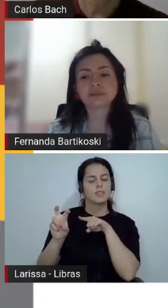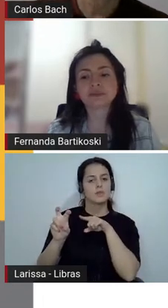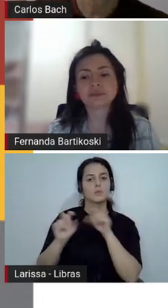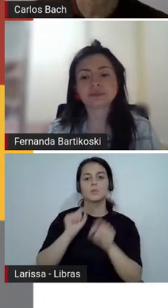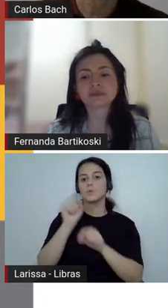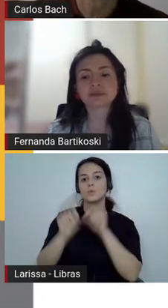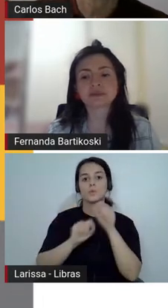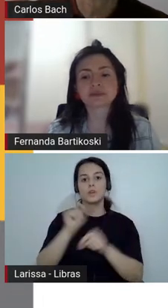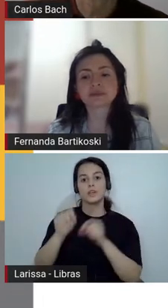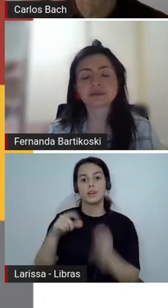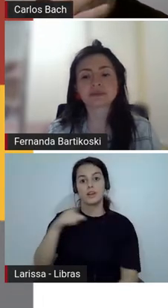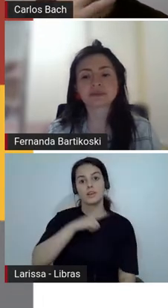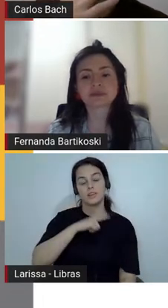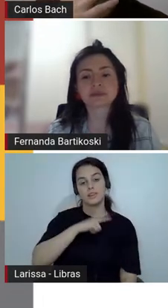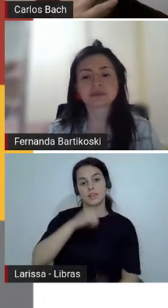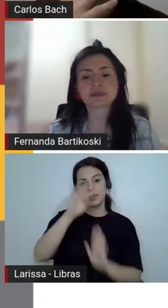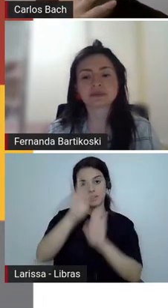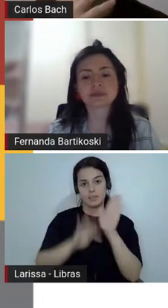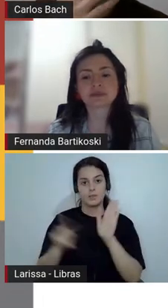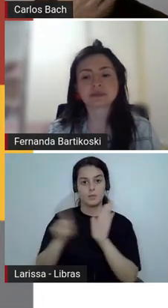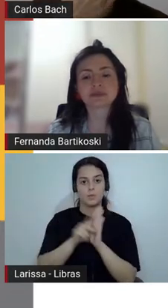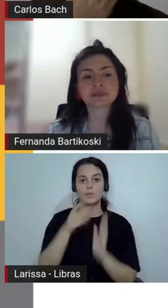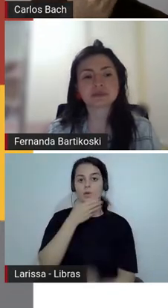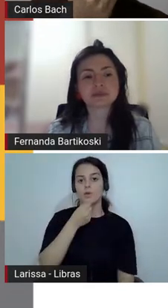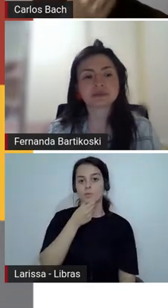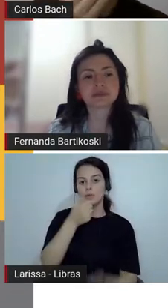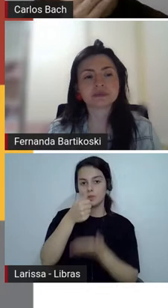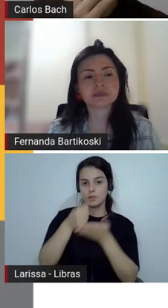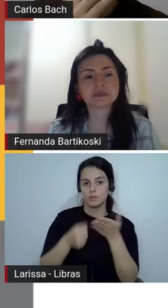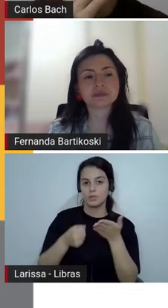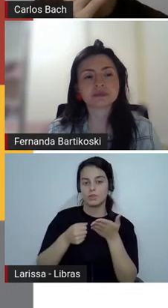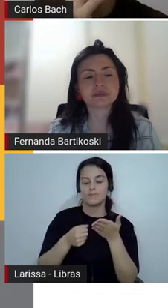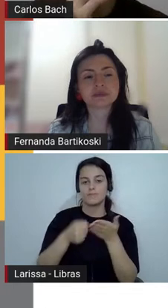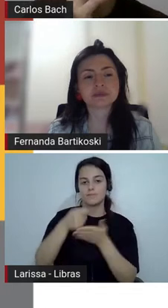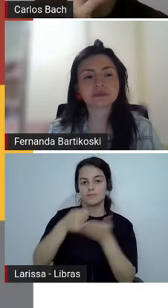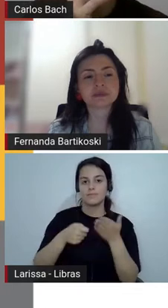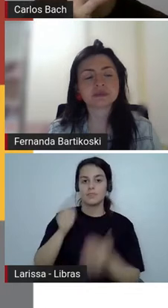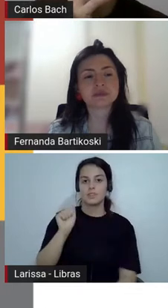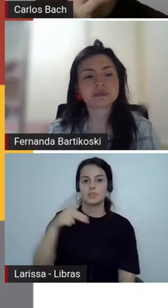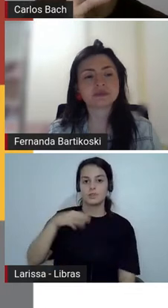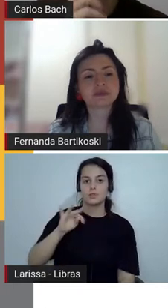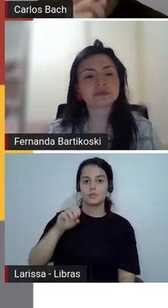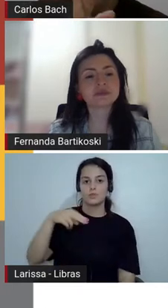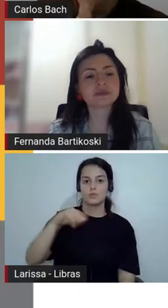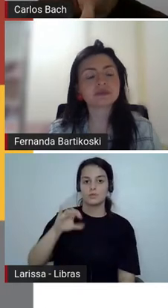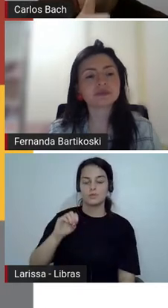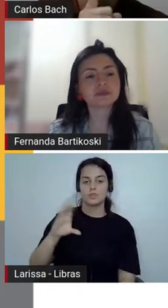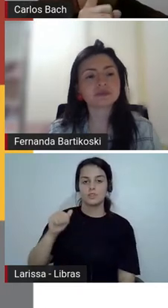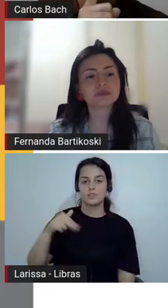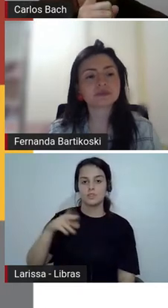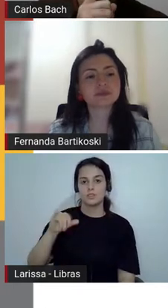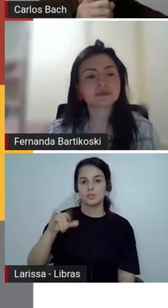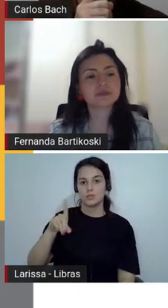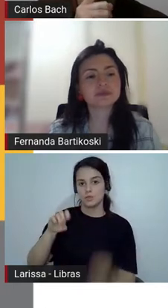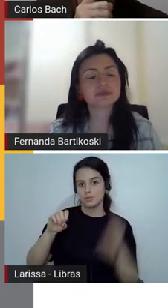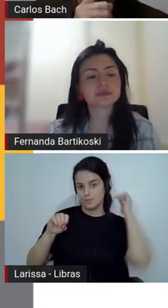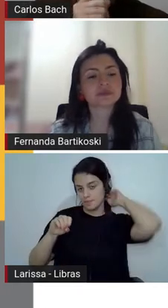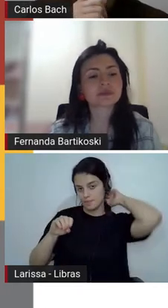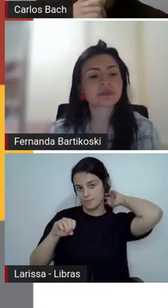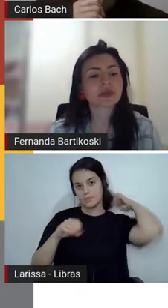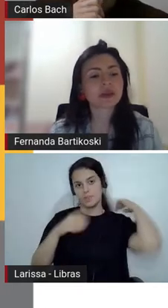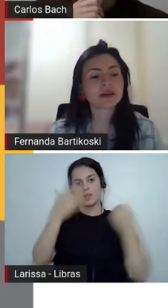Cândido que, é claro, está num dos livros dele, que é... Agora não vou lembrar o nome, mas são vários escritos, se não me engano,